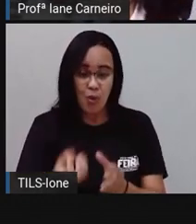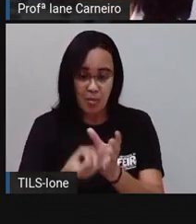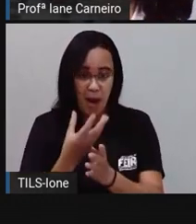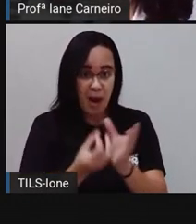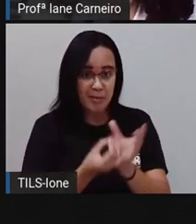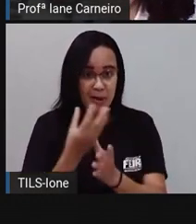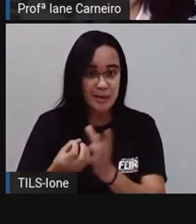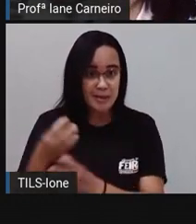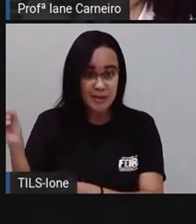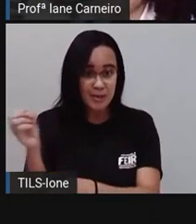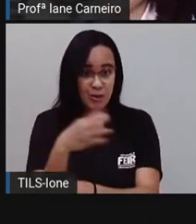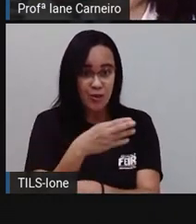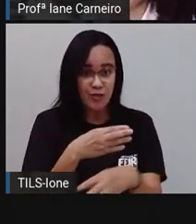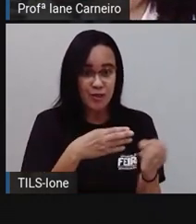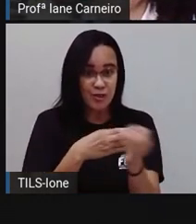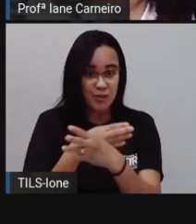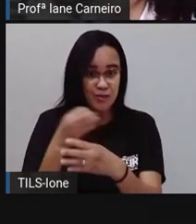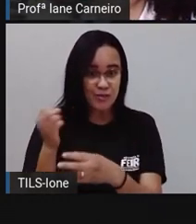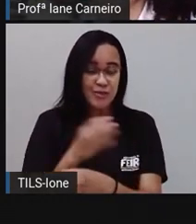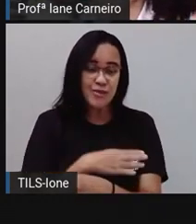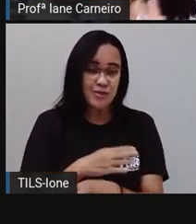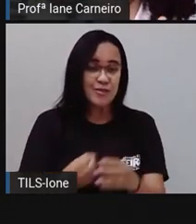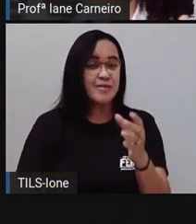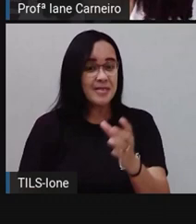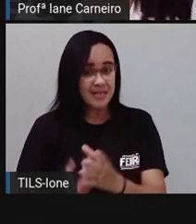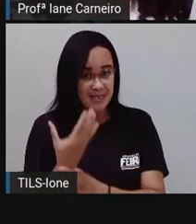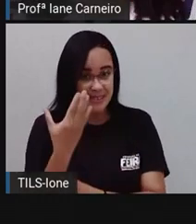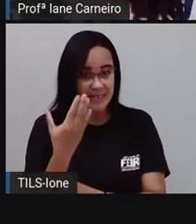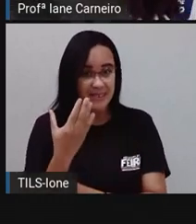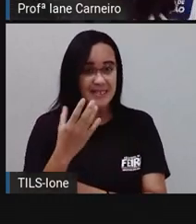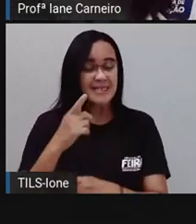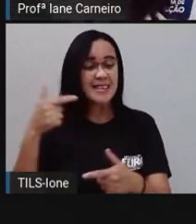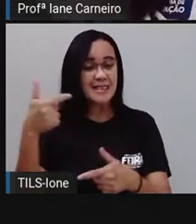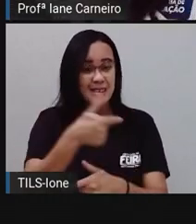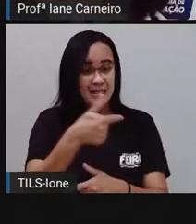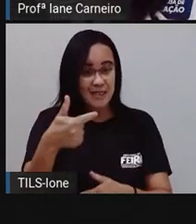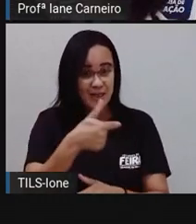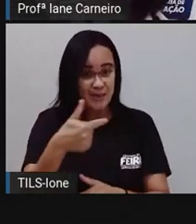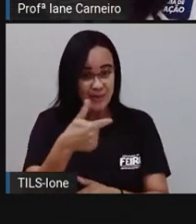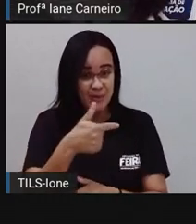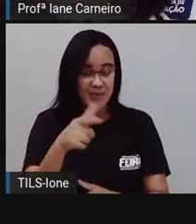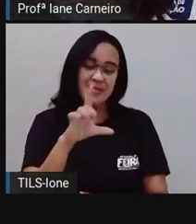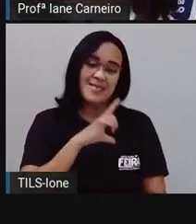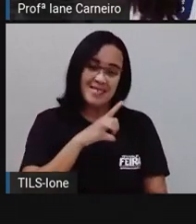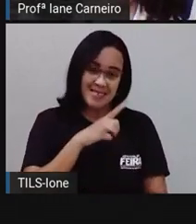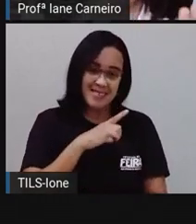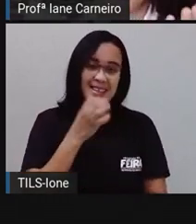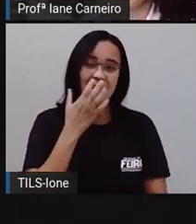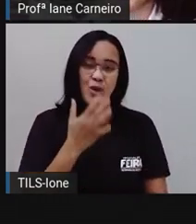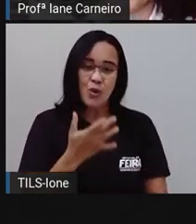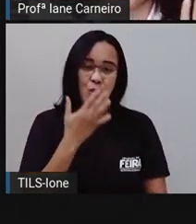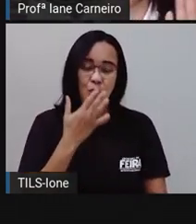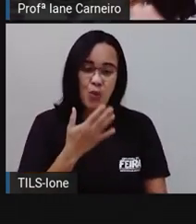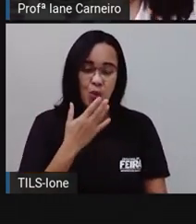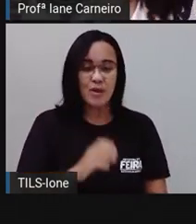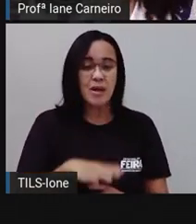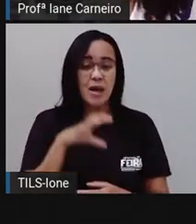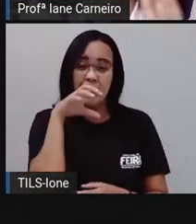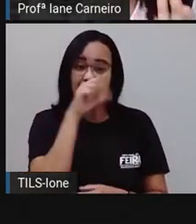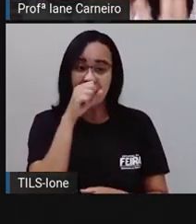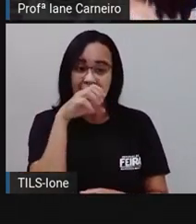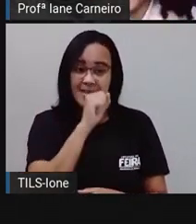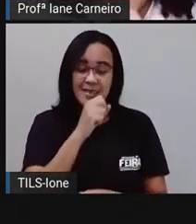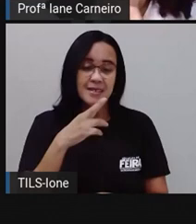cores, lembram? E aí a gente deu origem às cores secundárias, né? Que foram o laranja, o